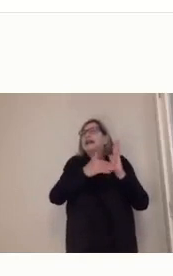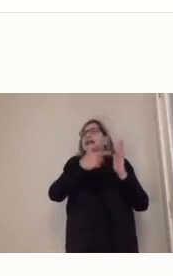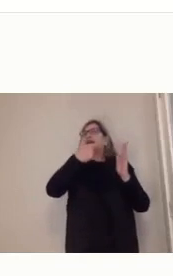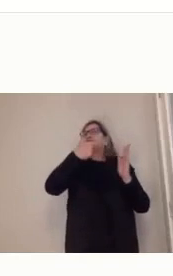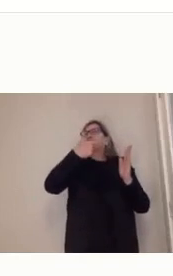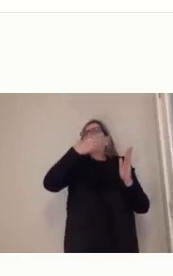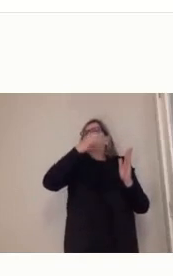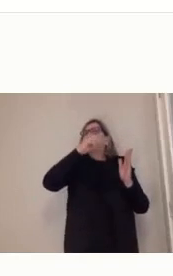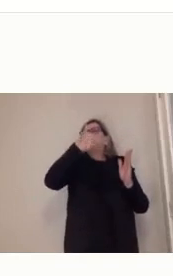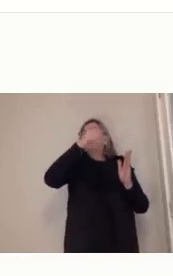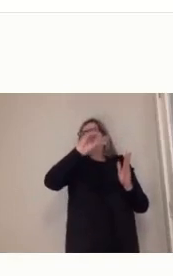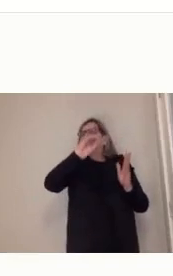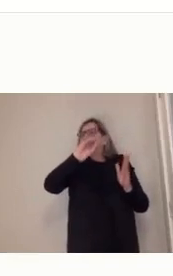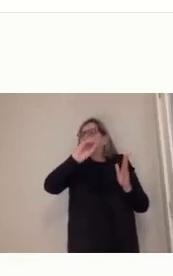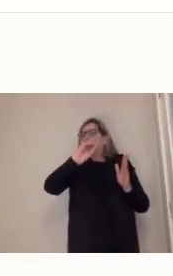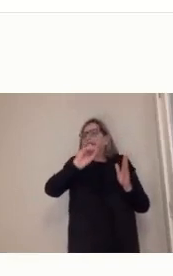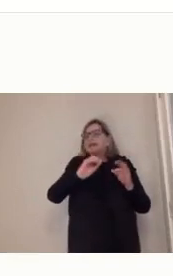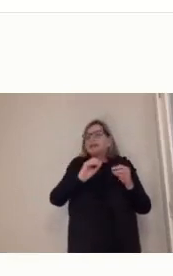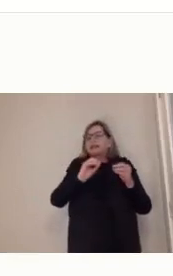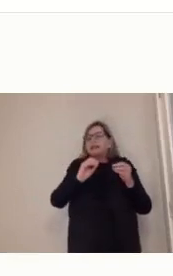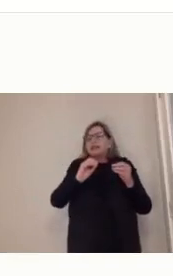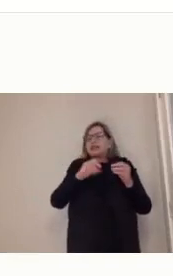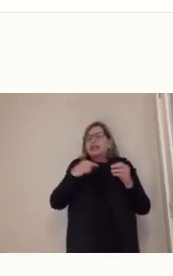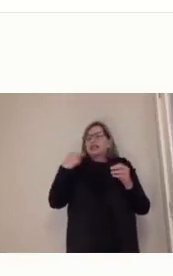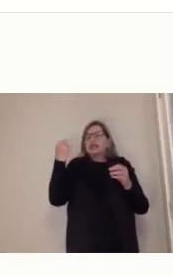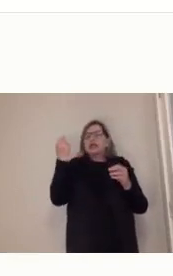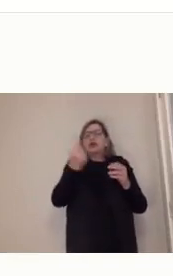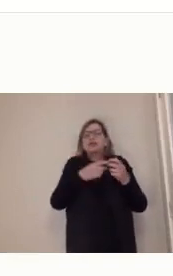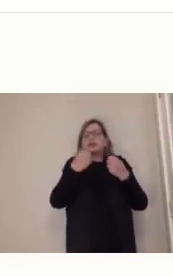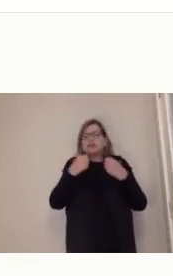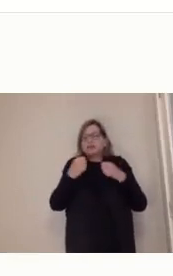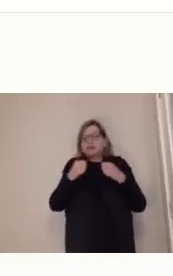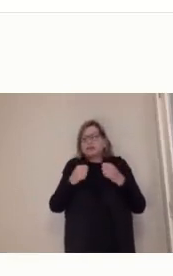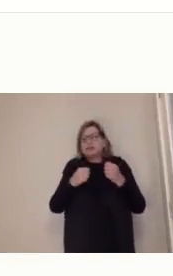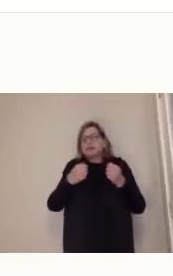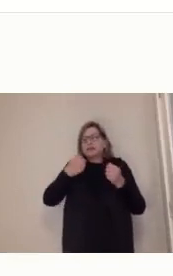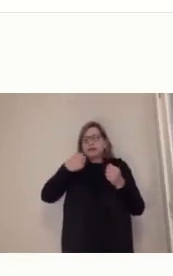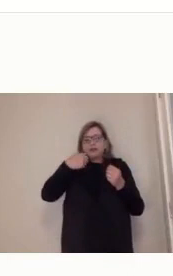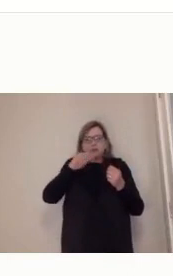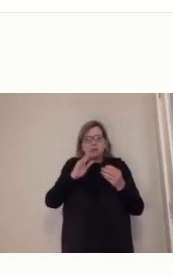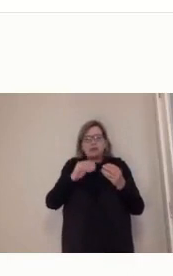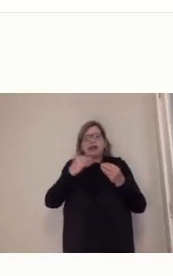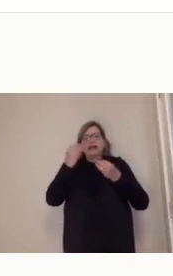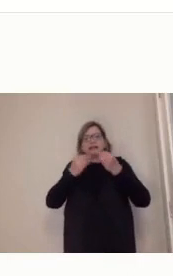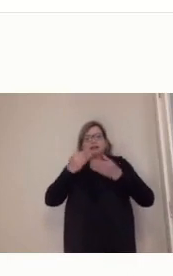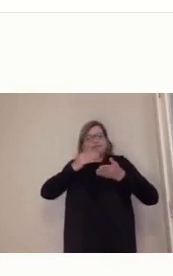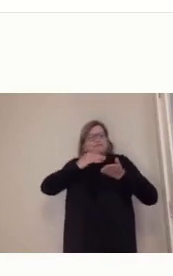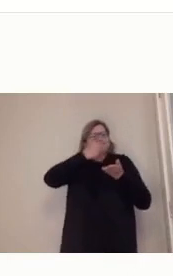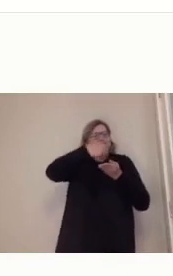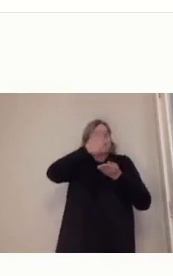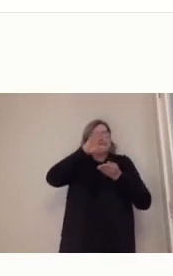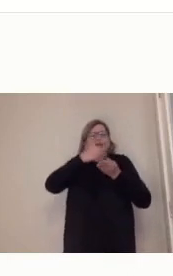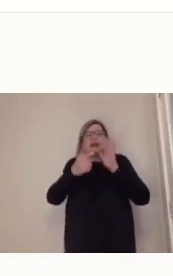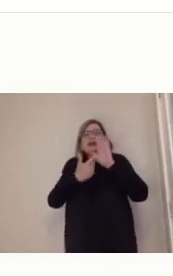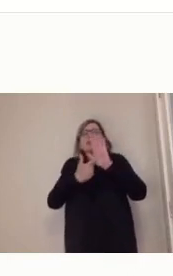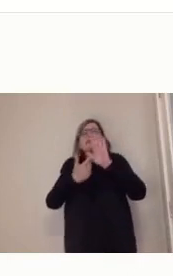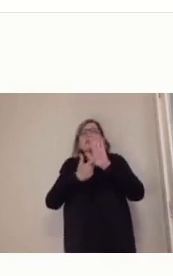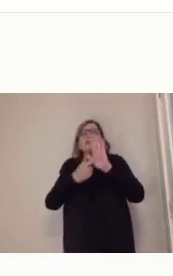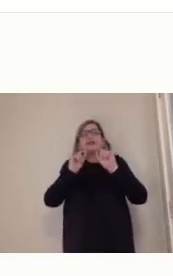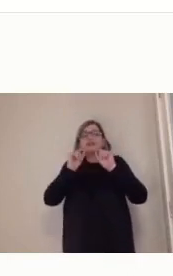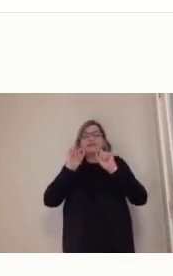e mostrar um pouco mais para vocês, tá? Mas existem essas fases da educação à distância que elas não são,